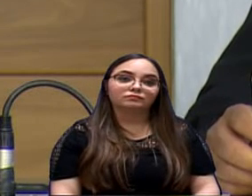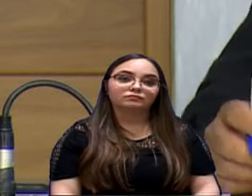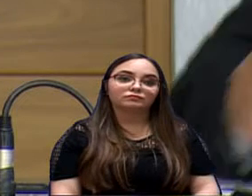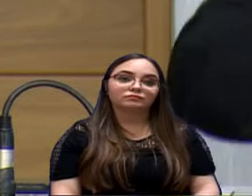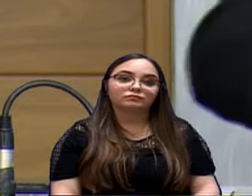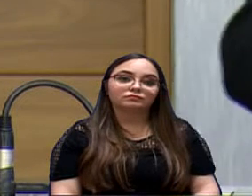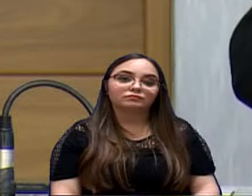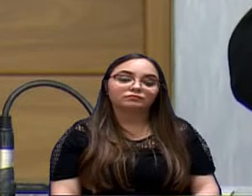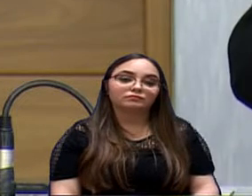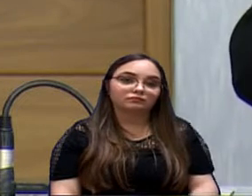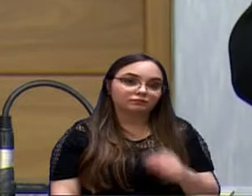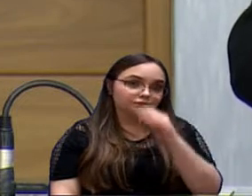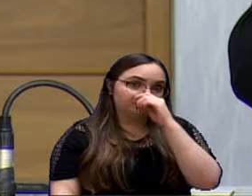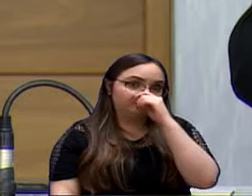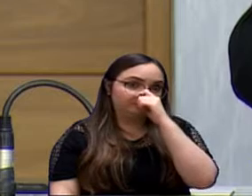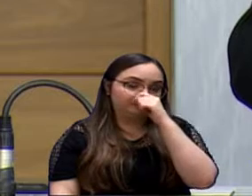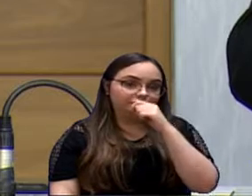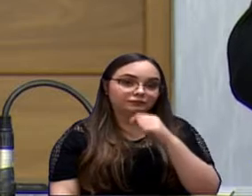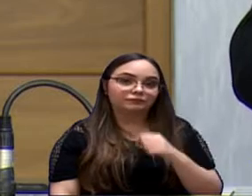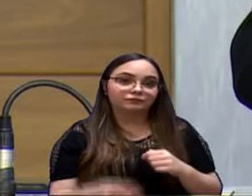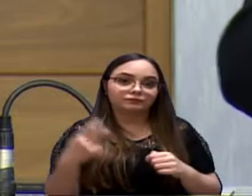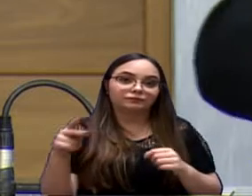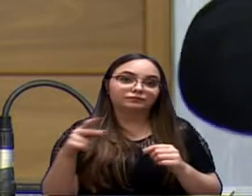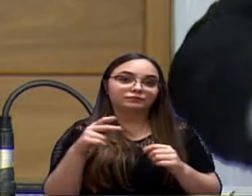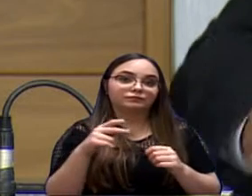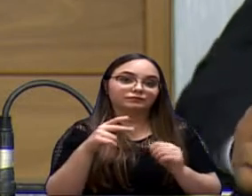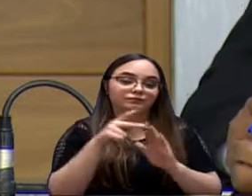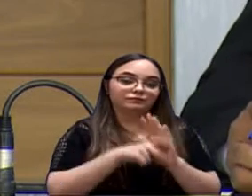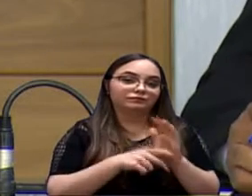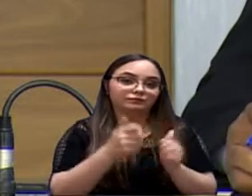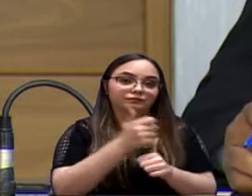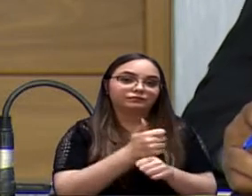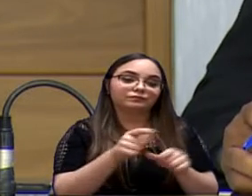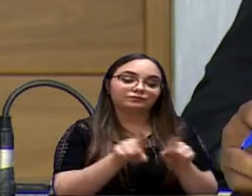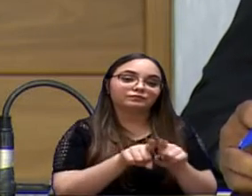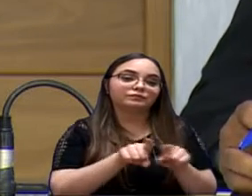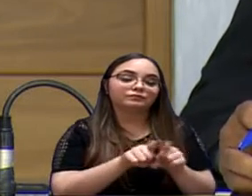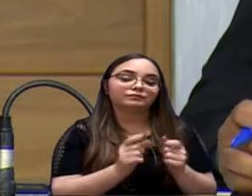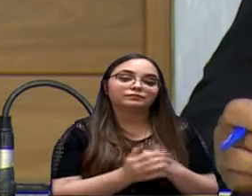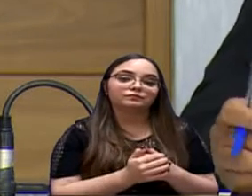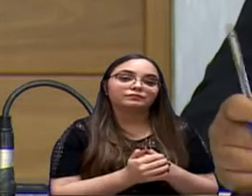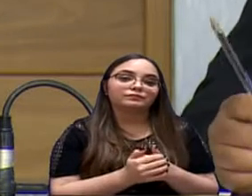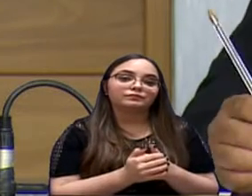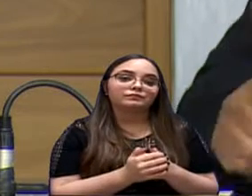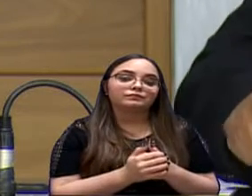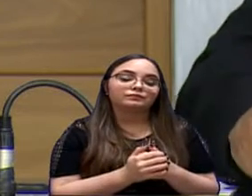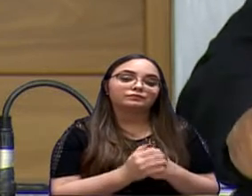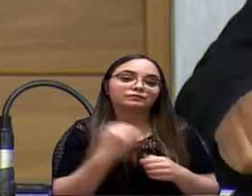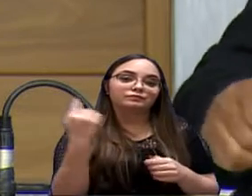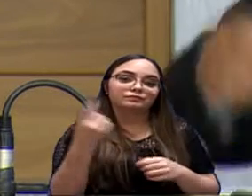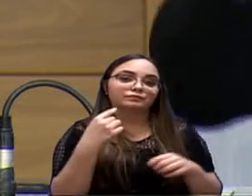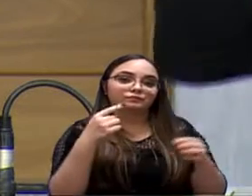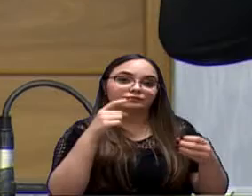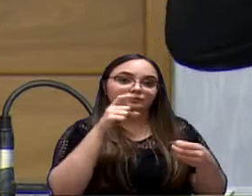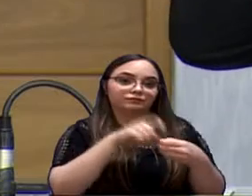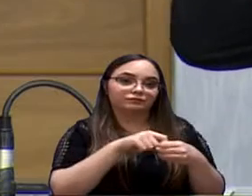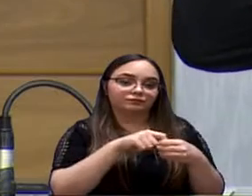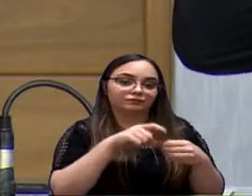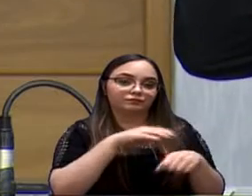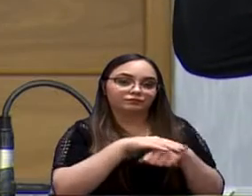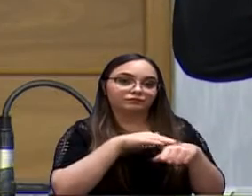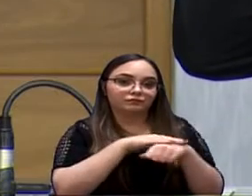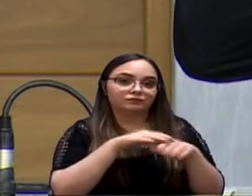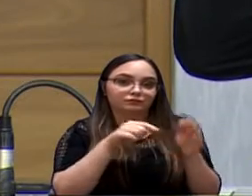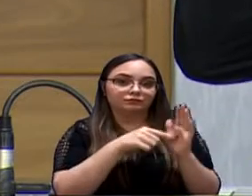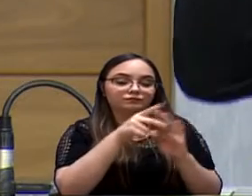a apresentação dos projetos substitutivos. Presidente, vereadora Giovanna, fizemos a parceria para o debate desse